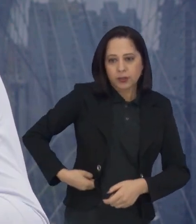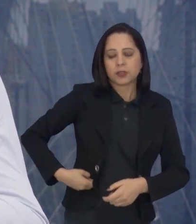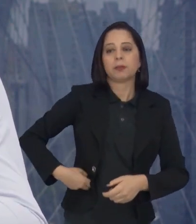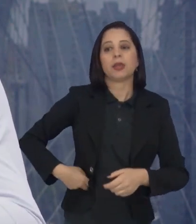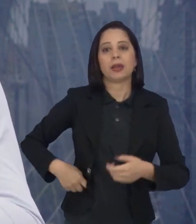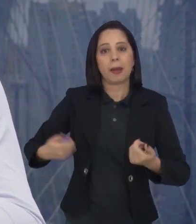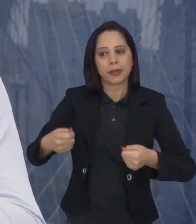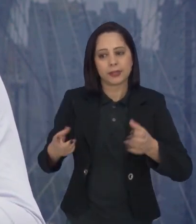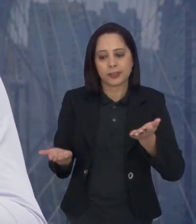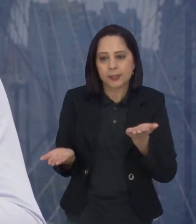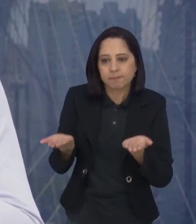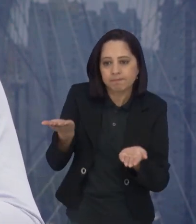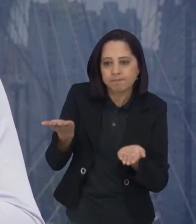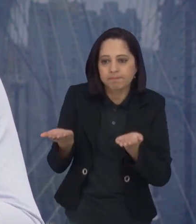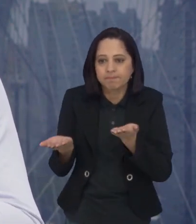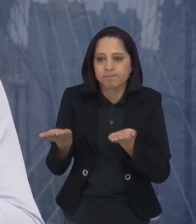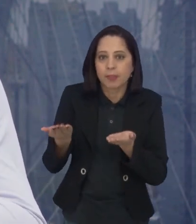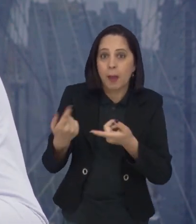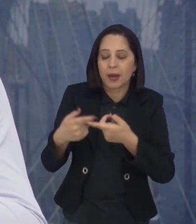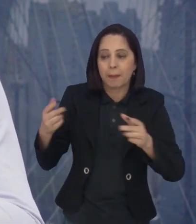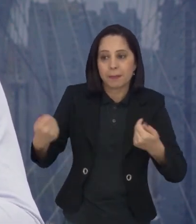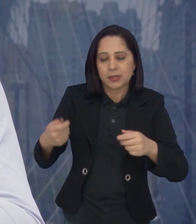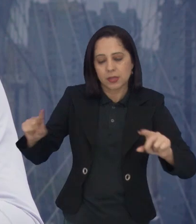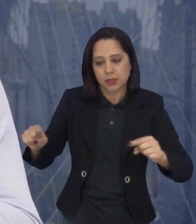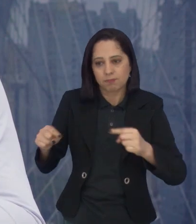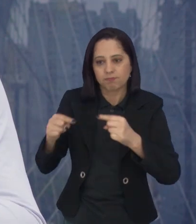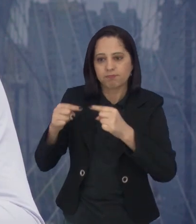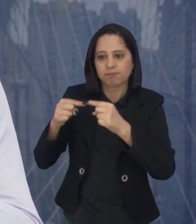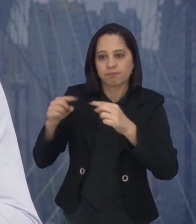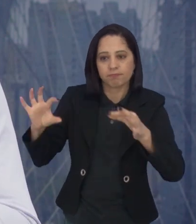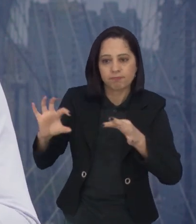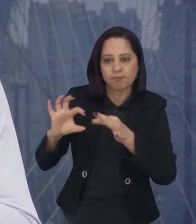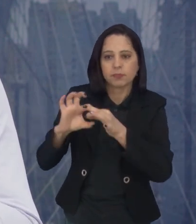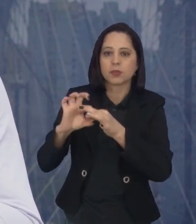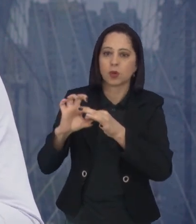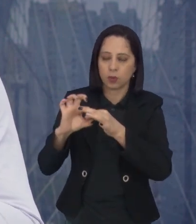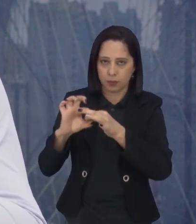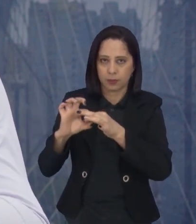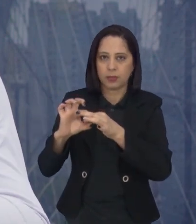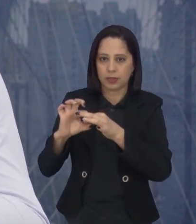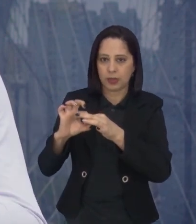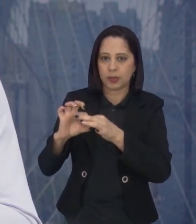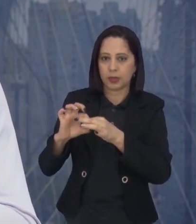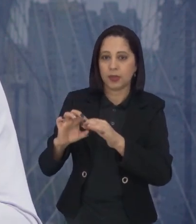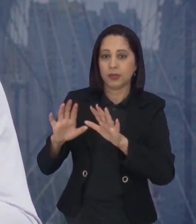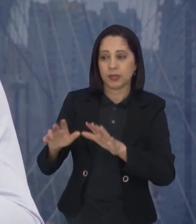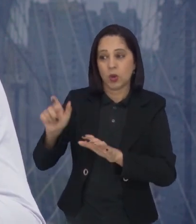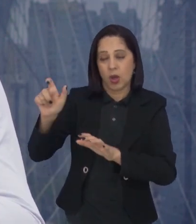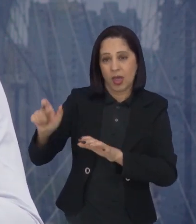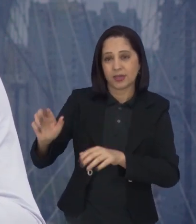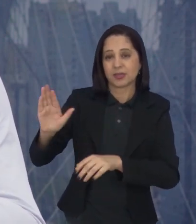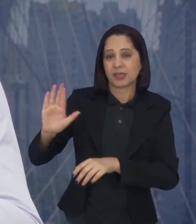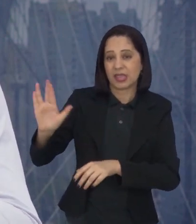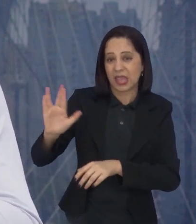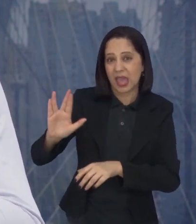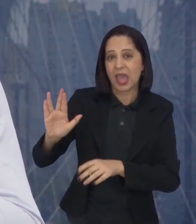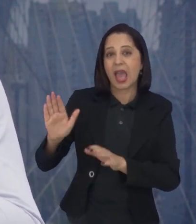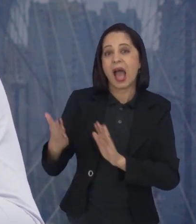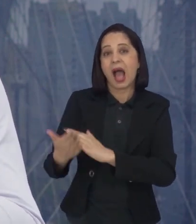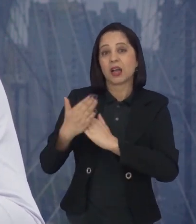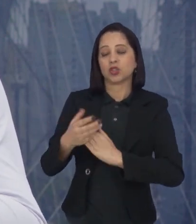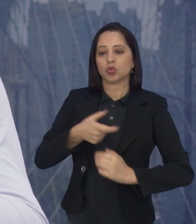para a dosando. Porque, como ele faz um refinamento de um sistema, ele vai organizando, ele organiza o intestino.